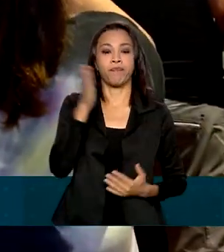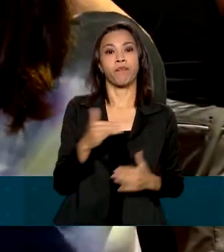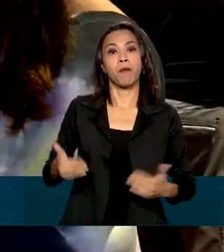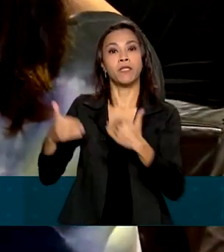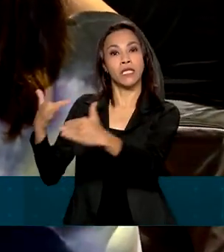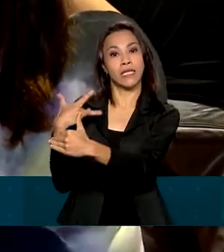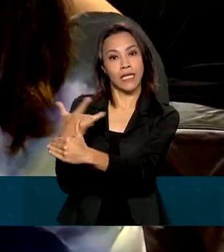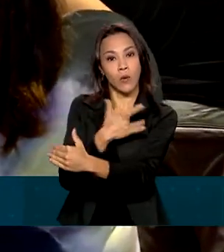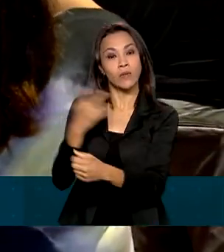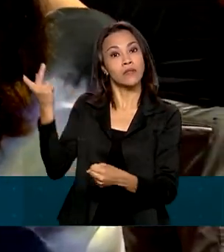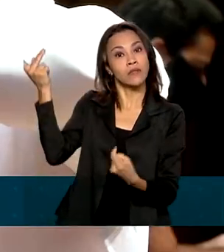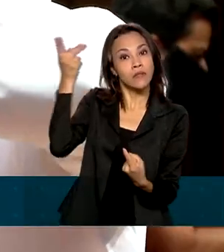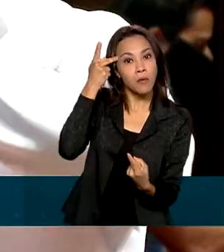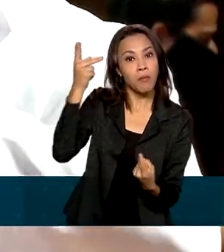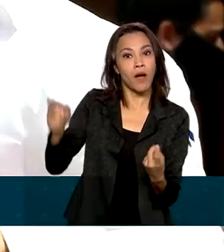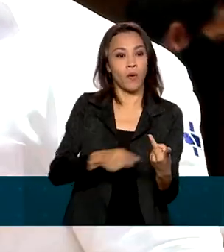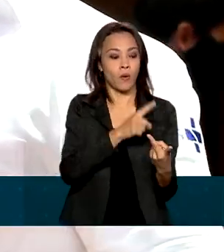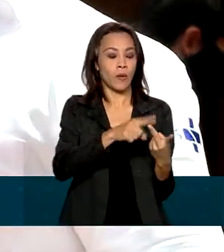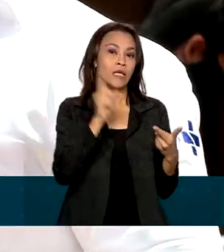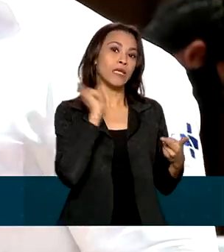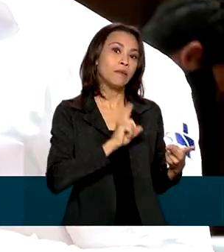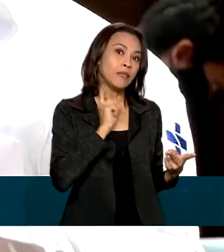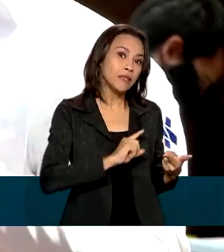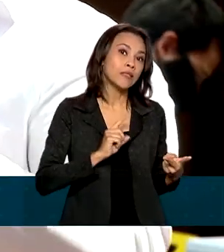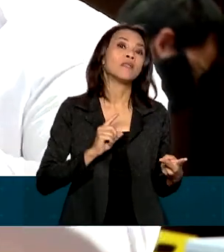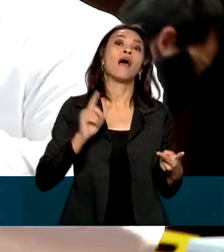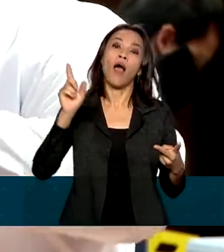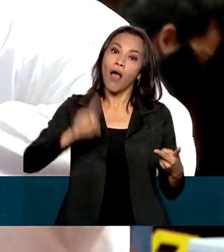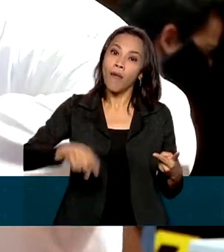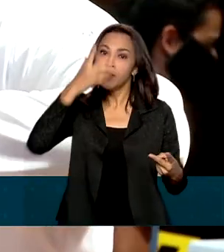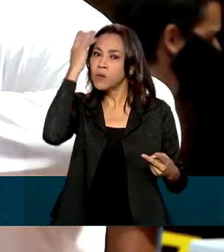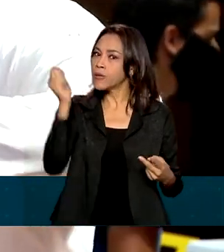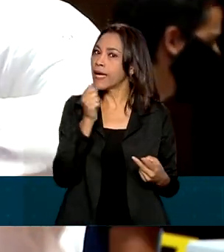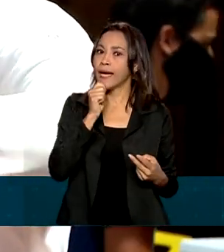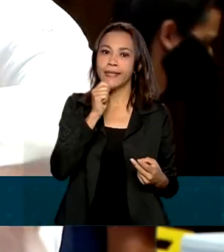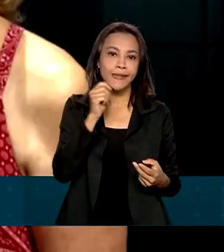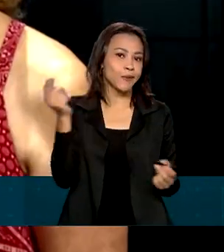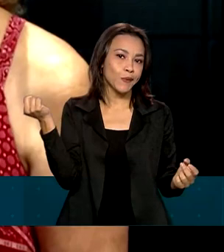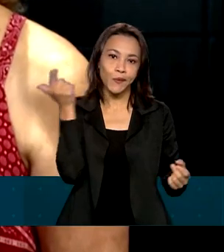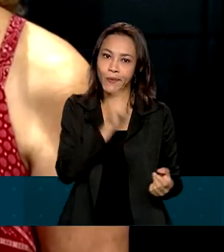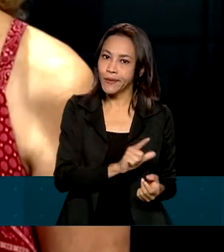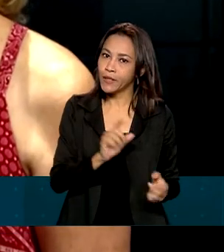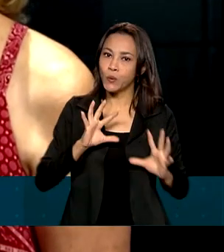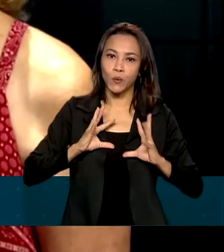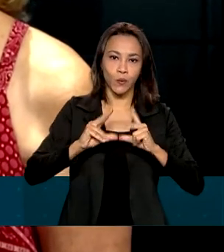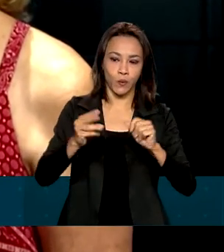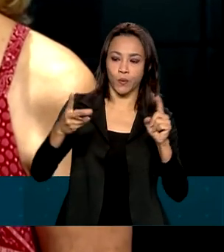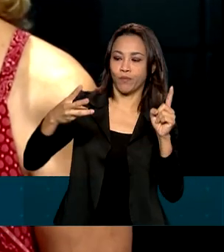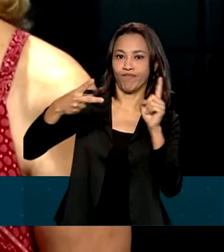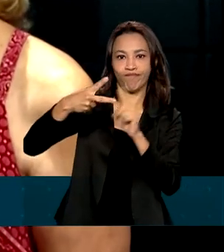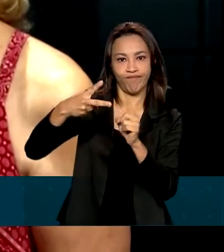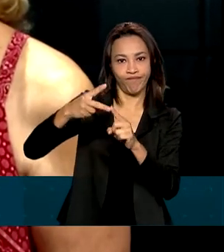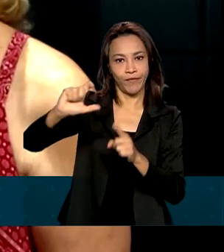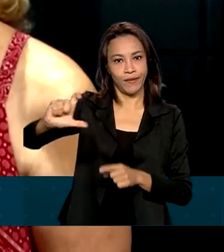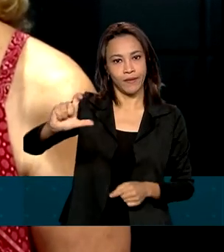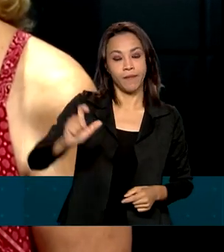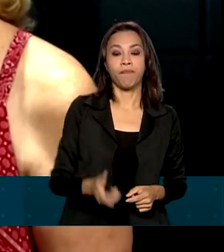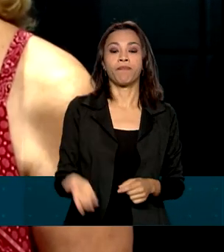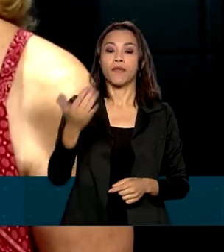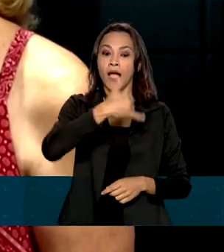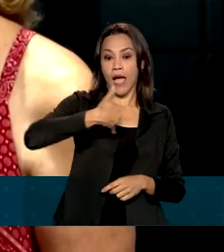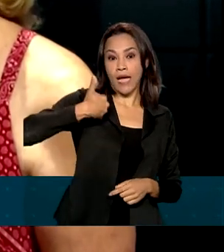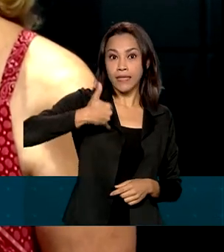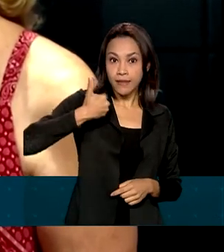São Paulo e Minas Gerais são os estados com mais brasileiros que não finalizaram o ciclo. Em todo o país, a faixa etária com maior